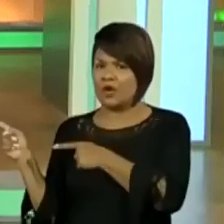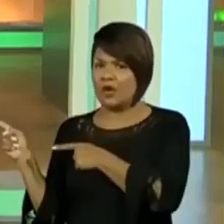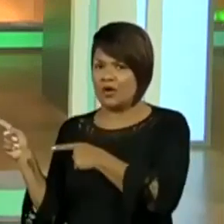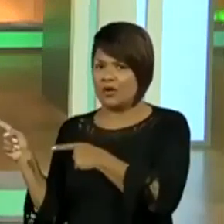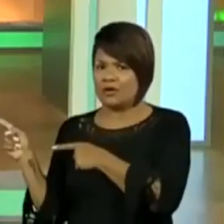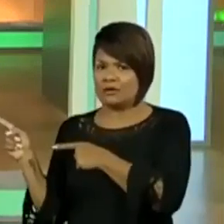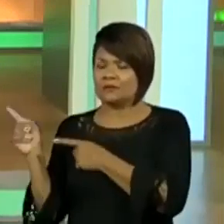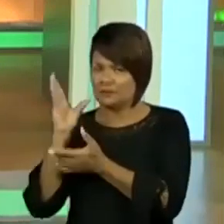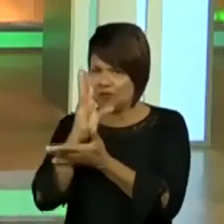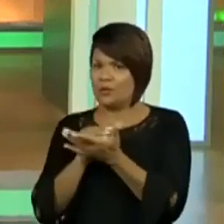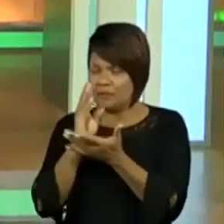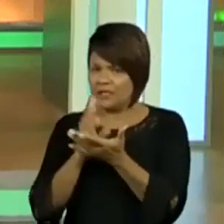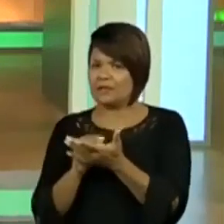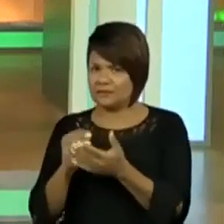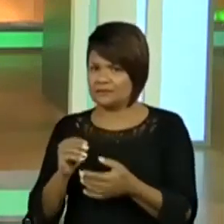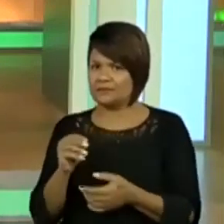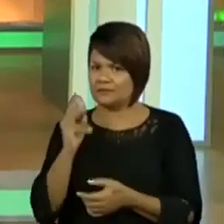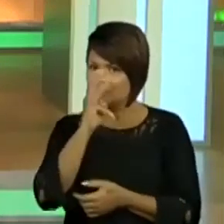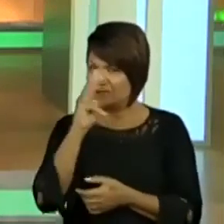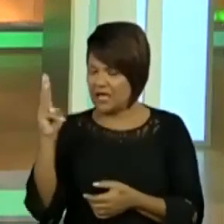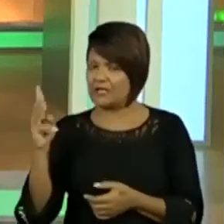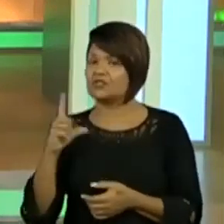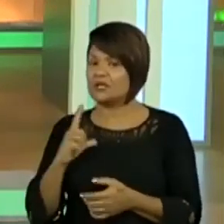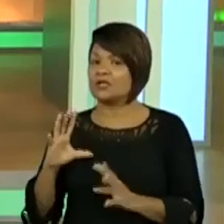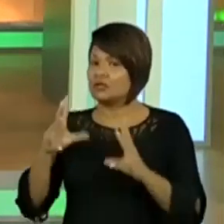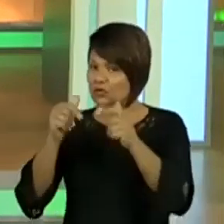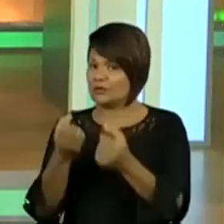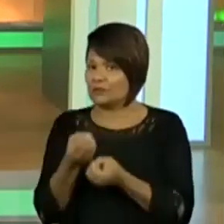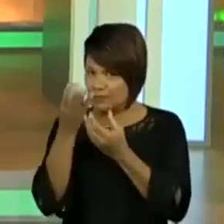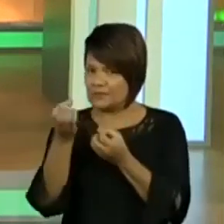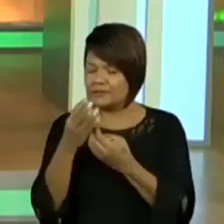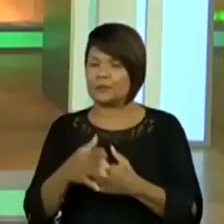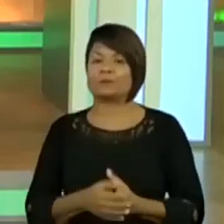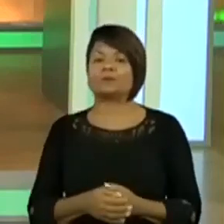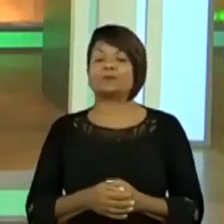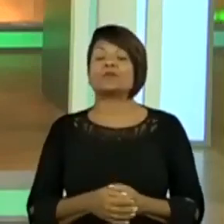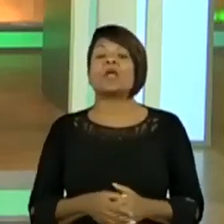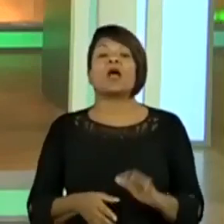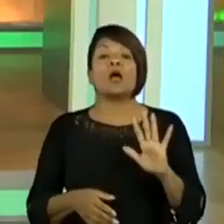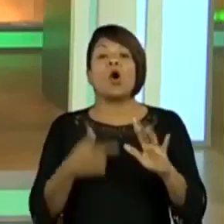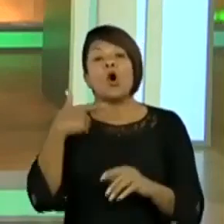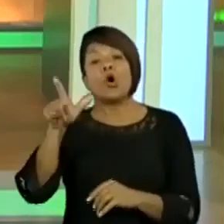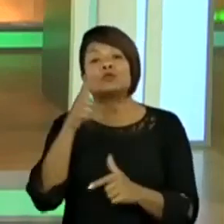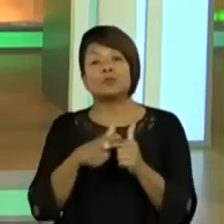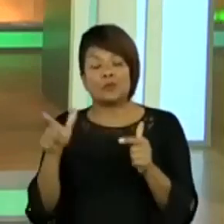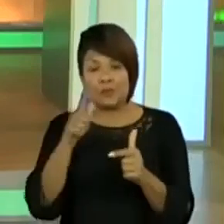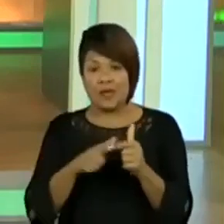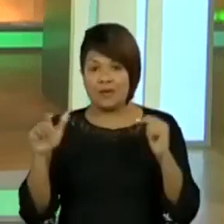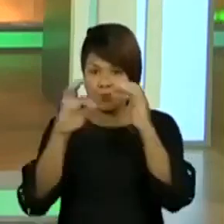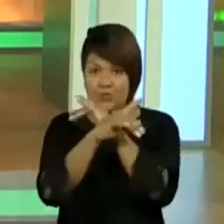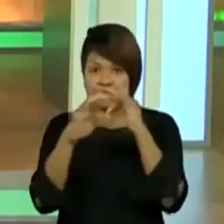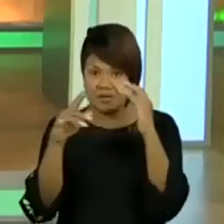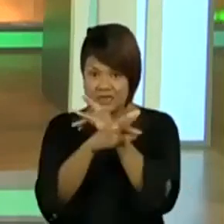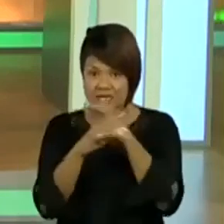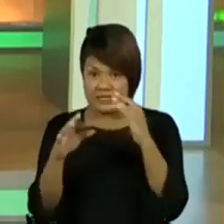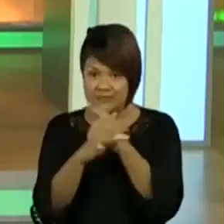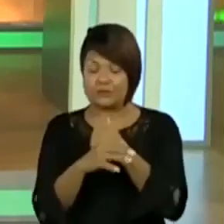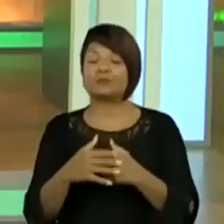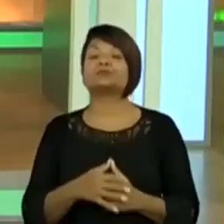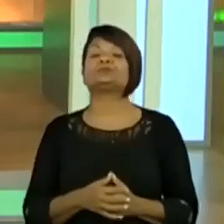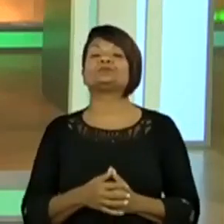falando, beleza? Esse é o site que tem todas as informações. Outro grande problema também, urbano, grandes mestres,